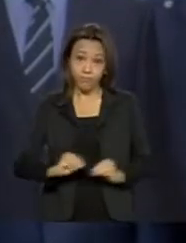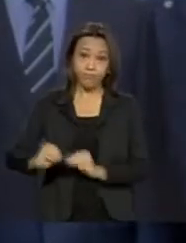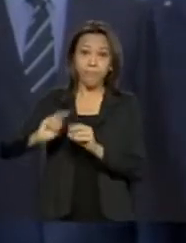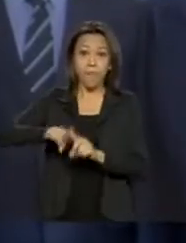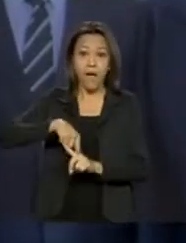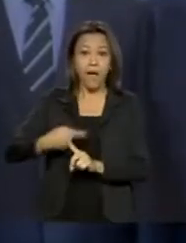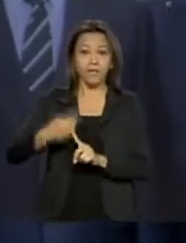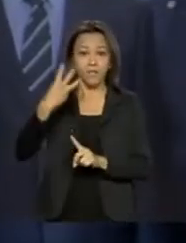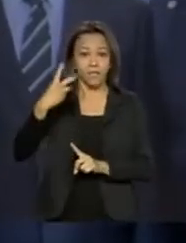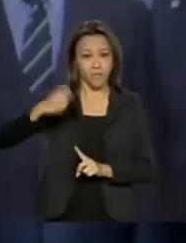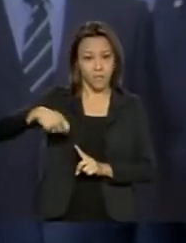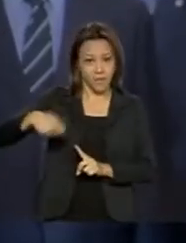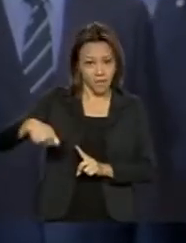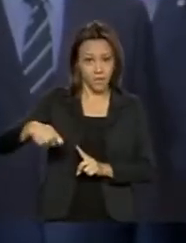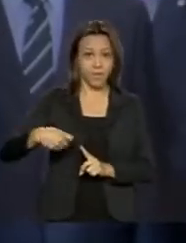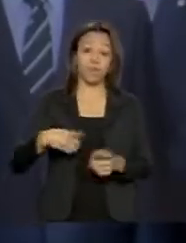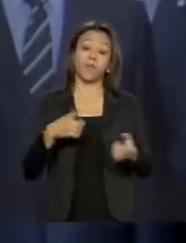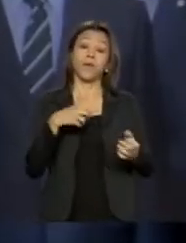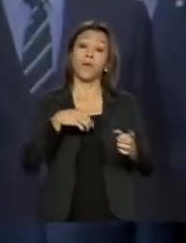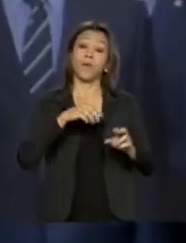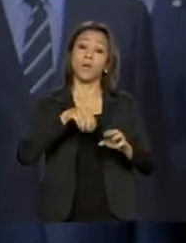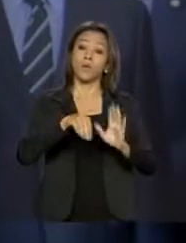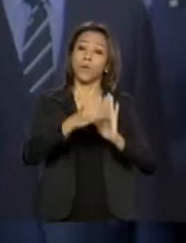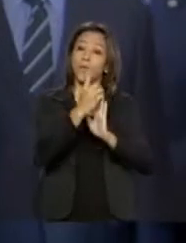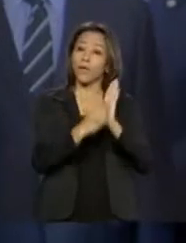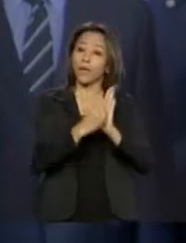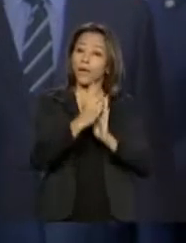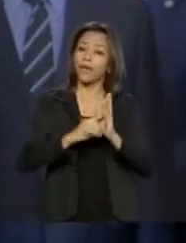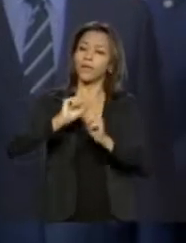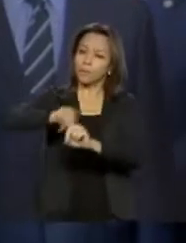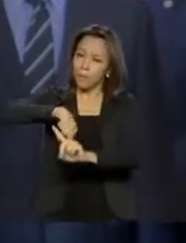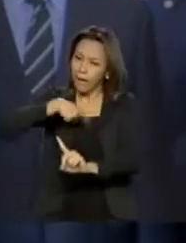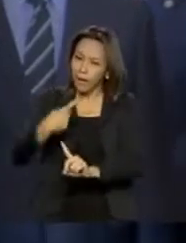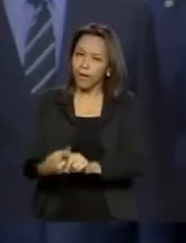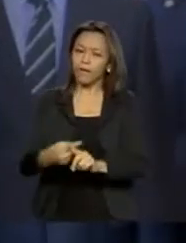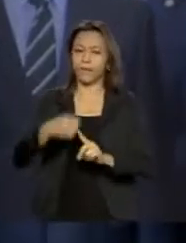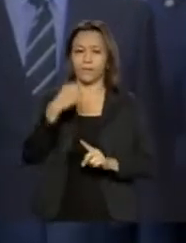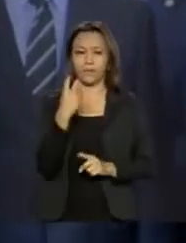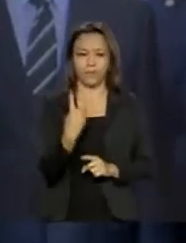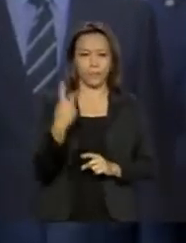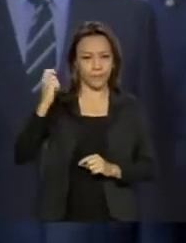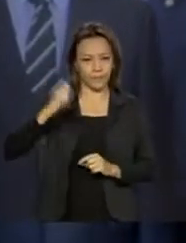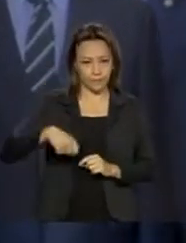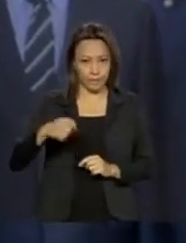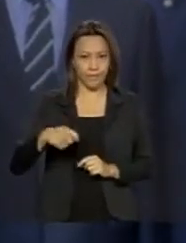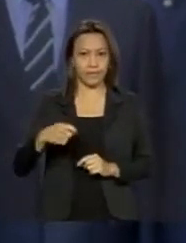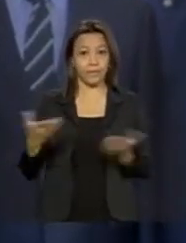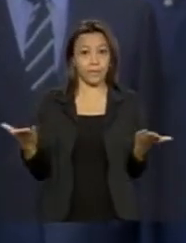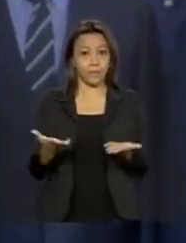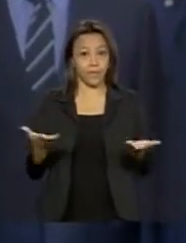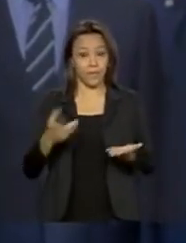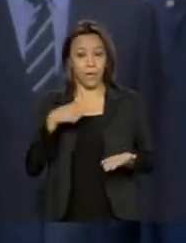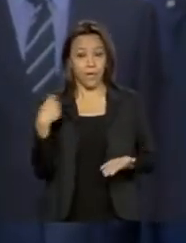decreto nós o prorrogamos mais dois meses e agora resolvemos